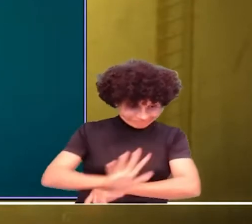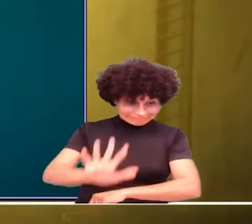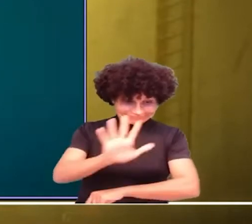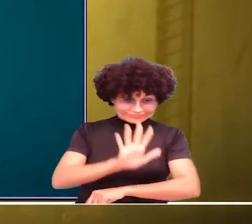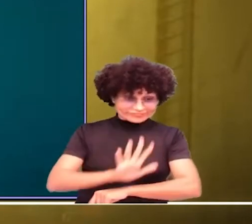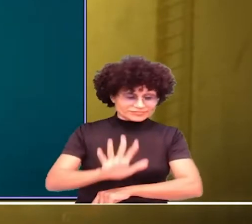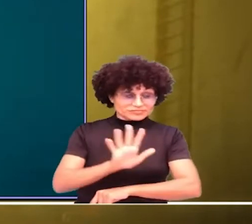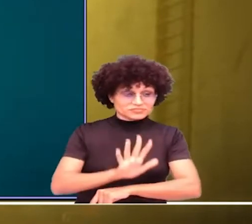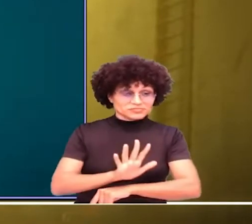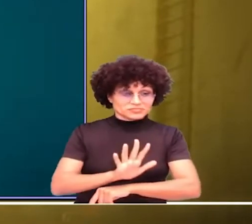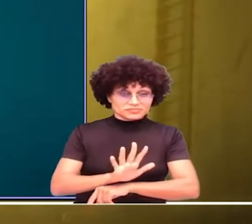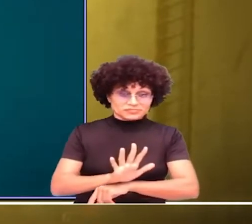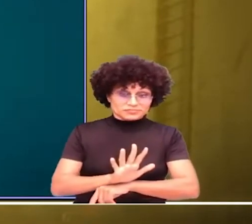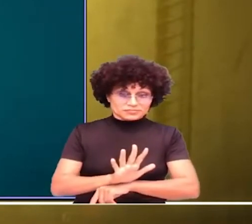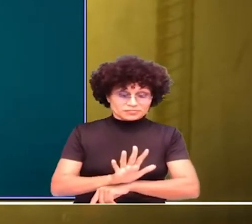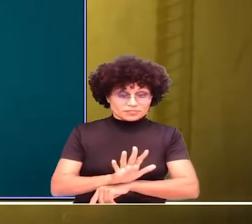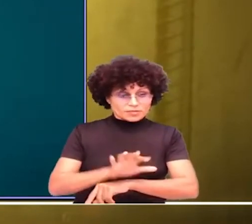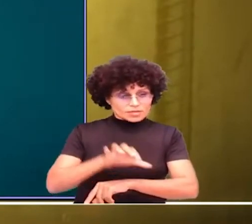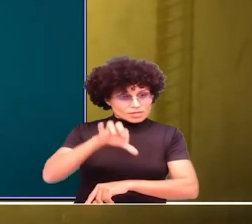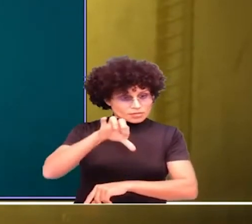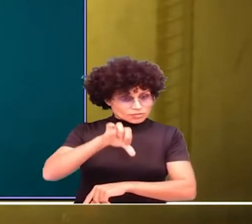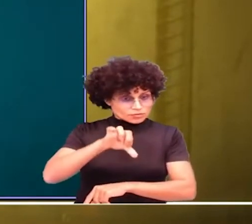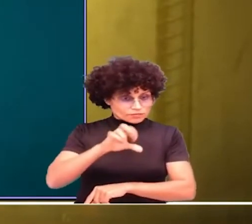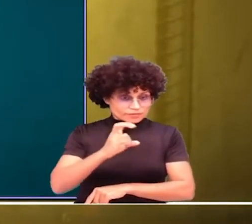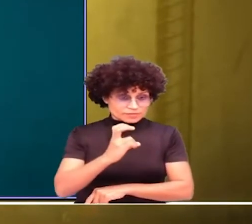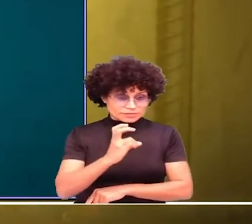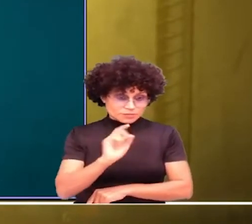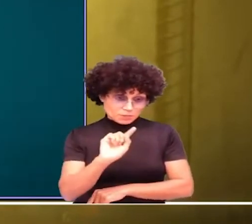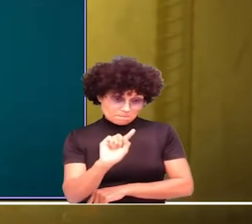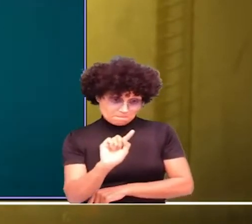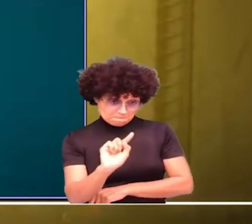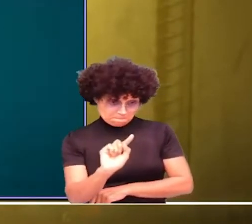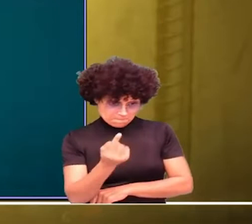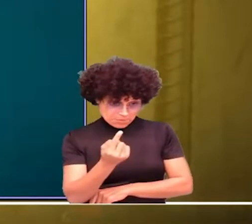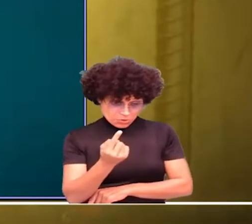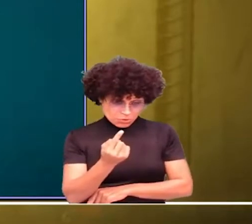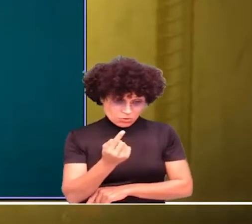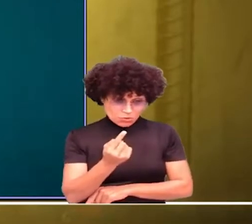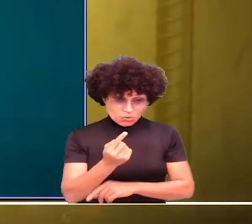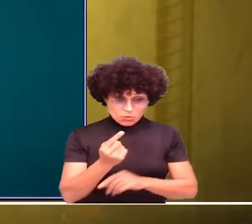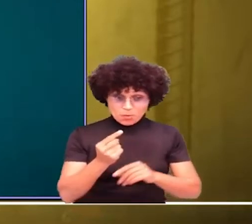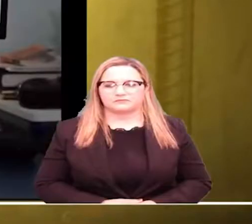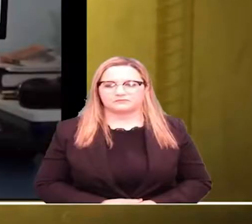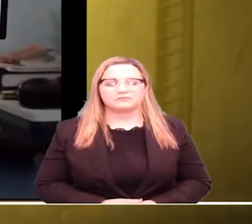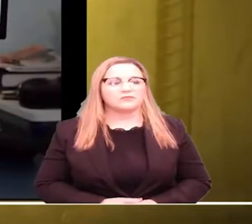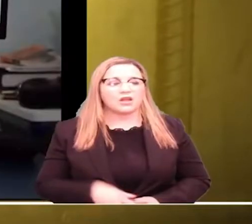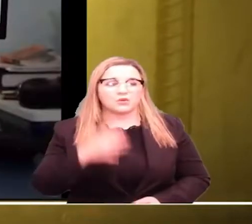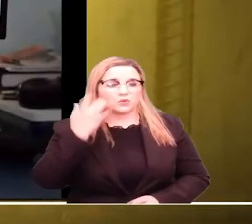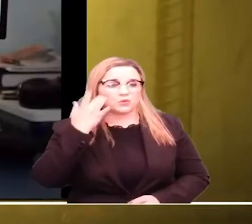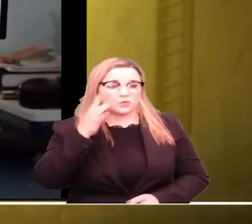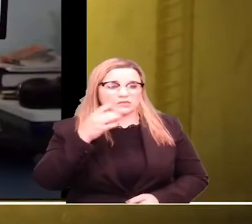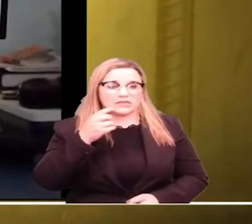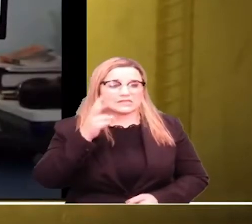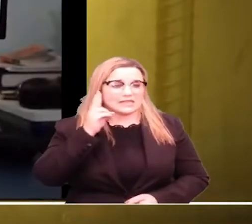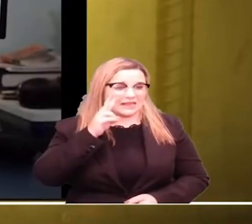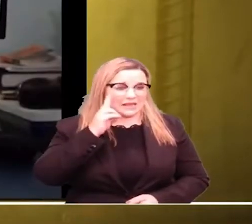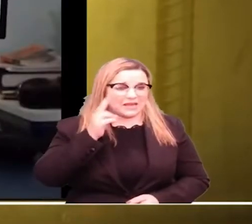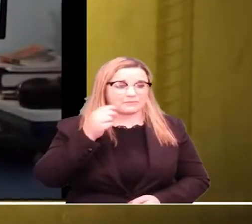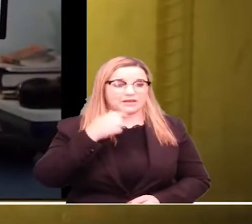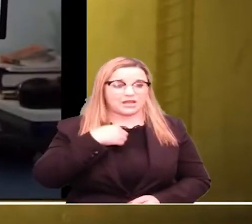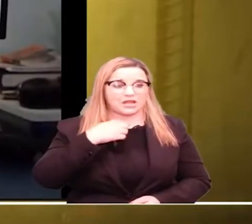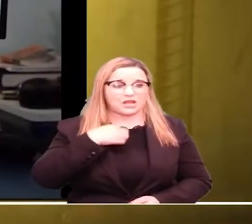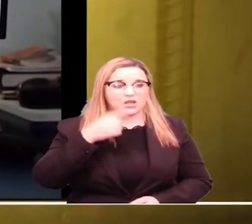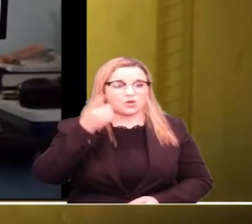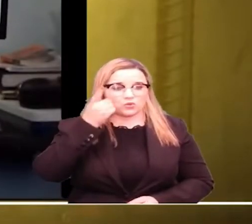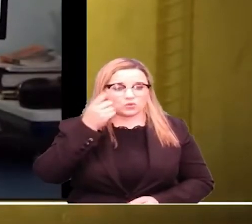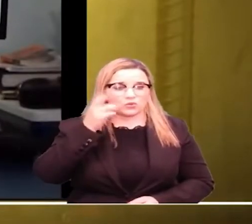execução penal de Cáceres, Elícia Vitti Lourenço, expôs o projeto Saúde Digital, que utiliza a plataforma virtual